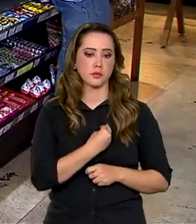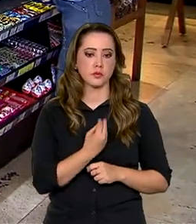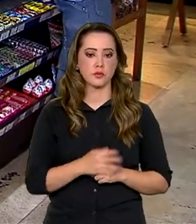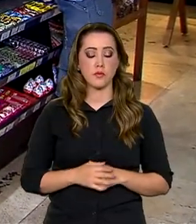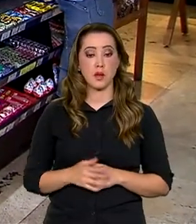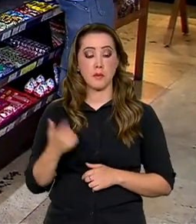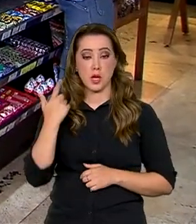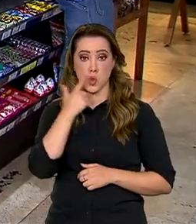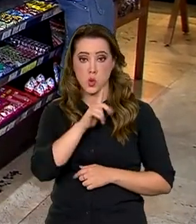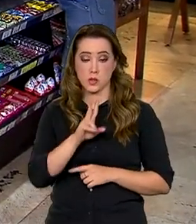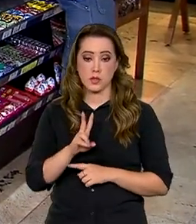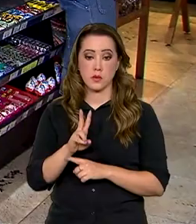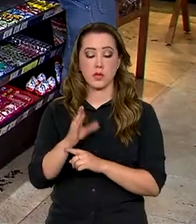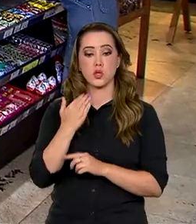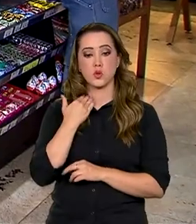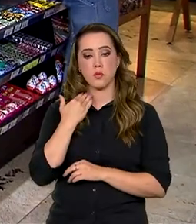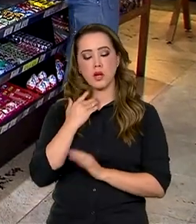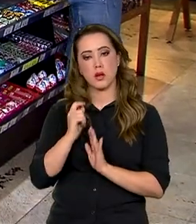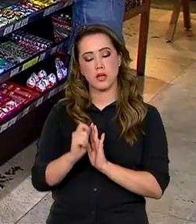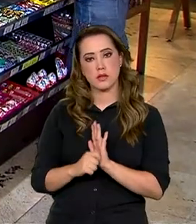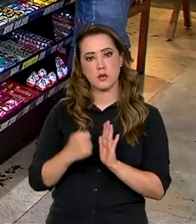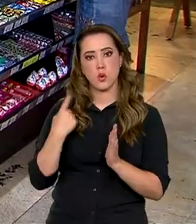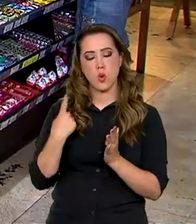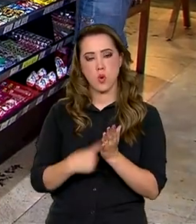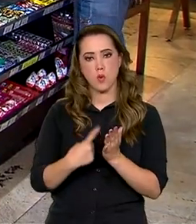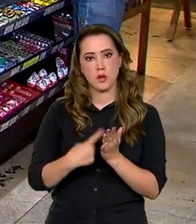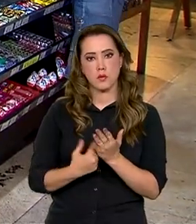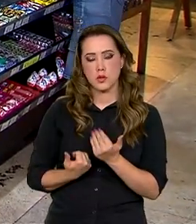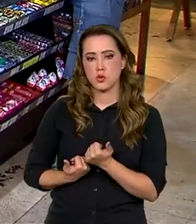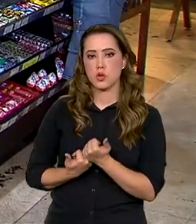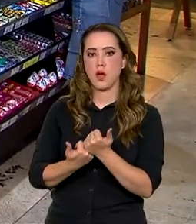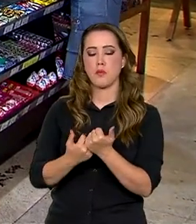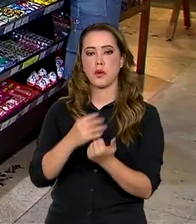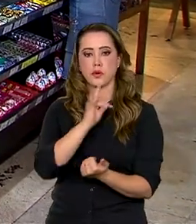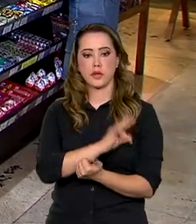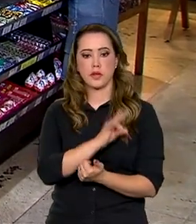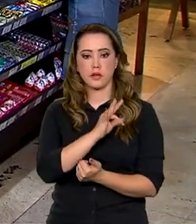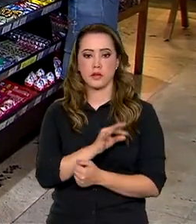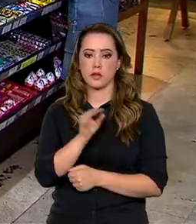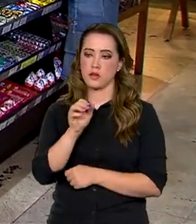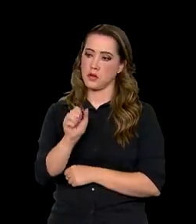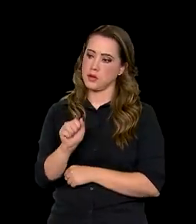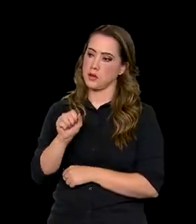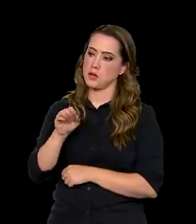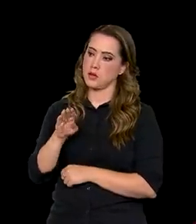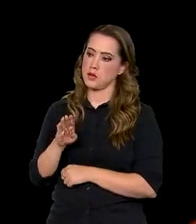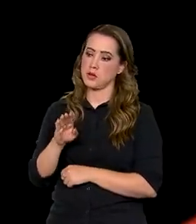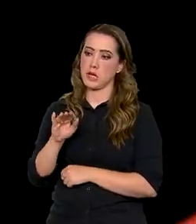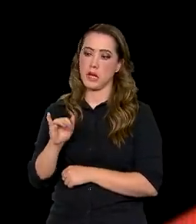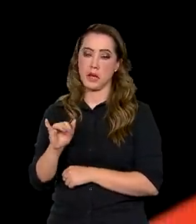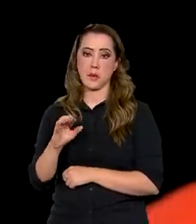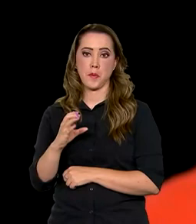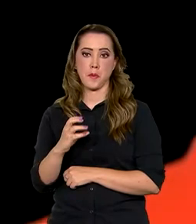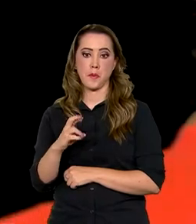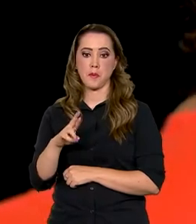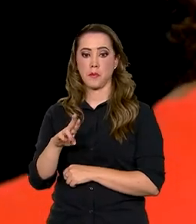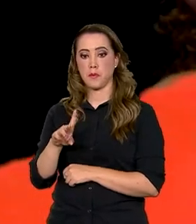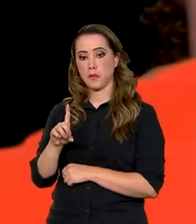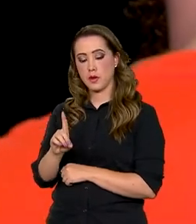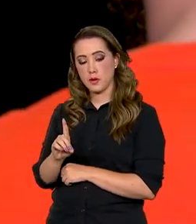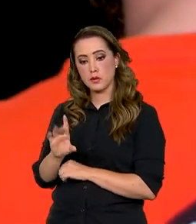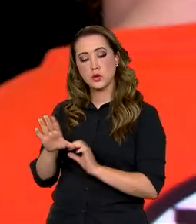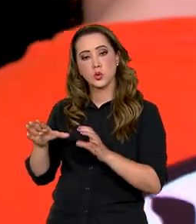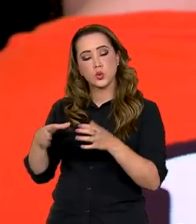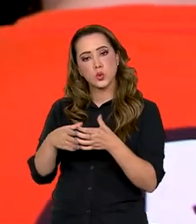fazer os empréstimos, o banco assinou acordo de cooperação técnica com a Abcred, a Associação Brasileira de